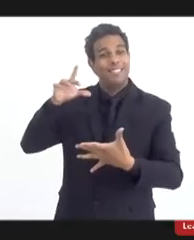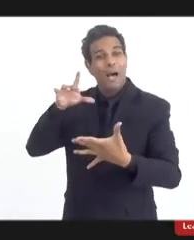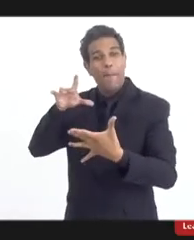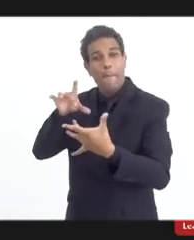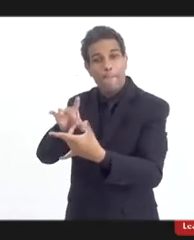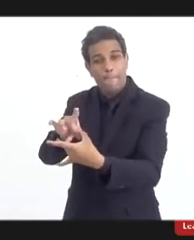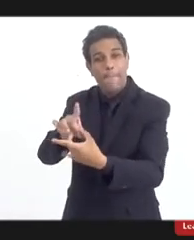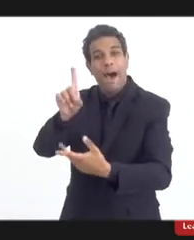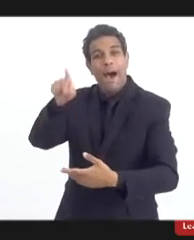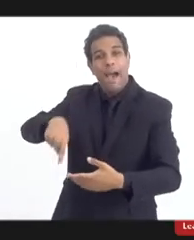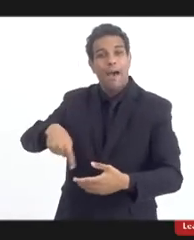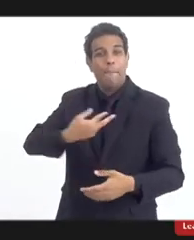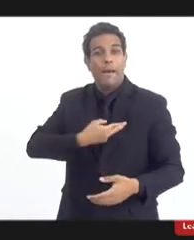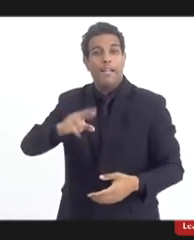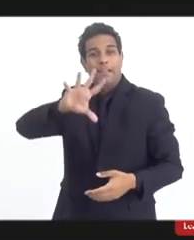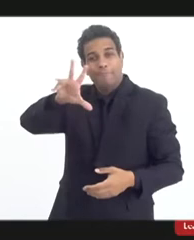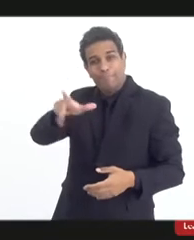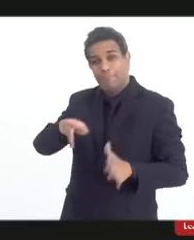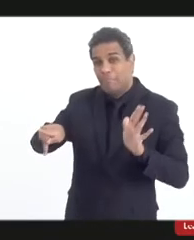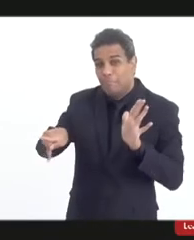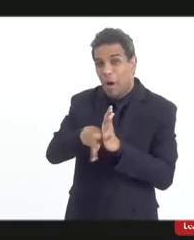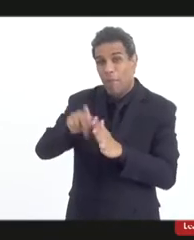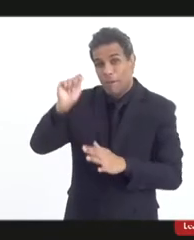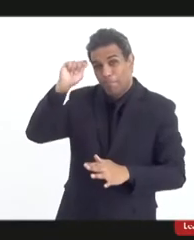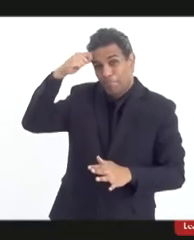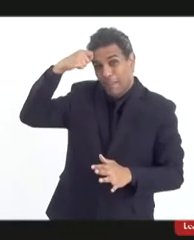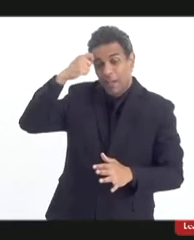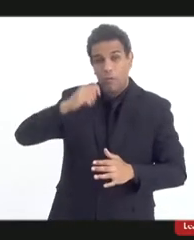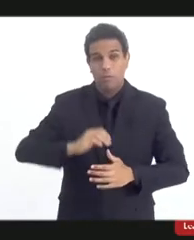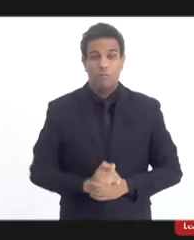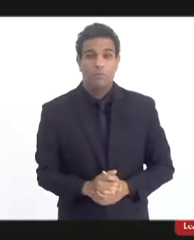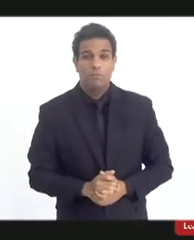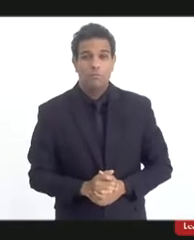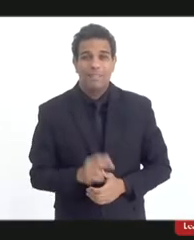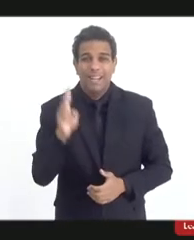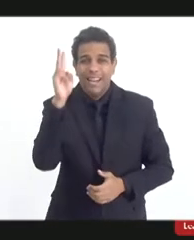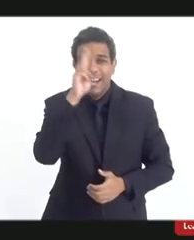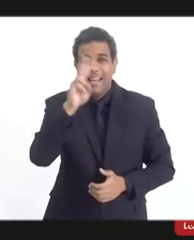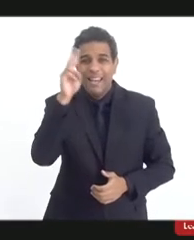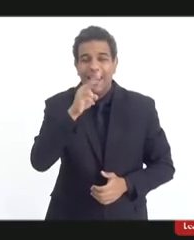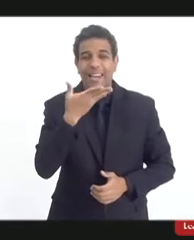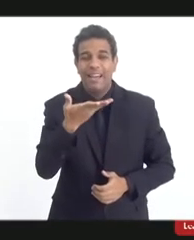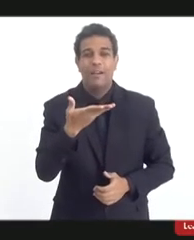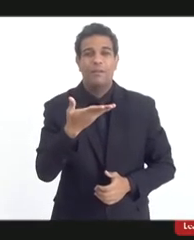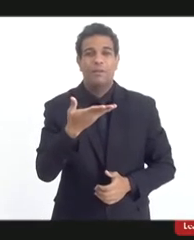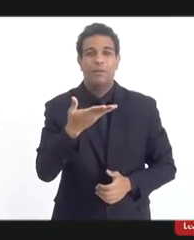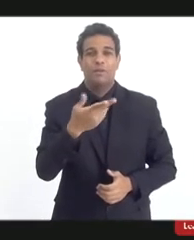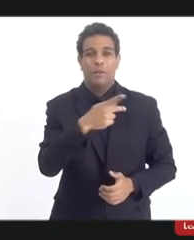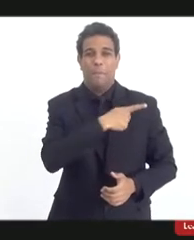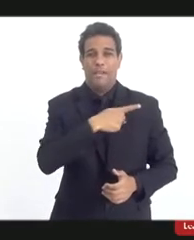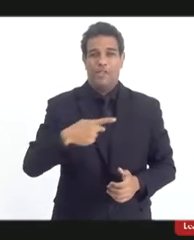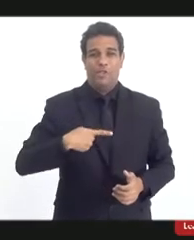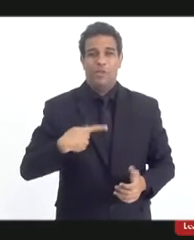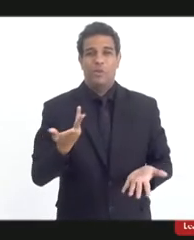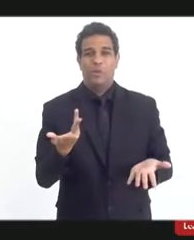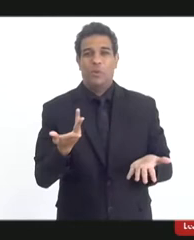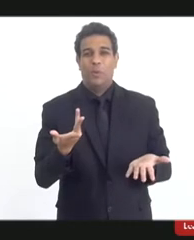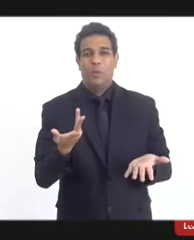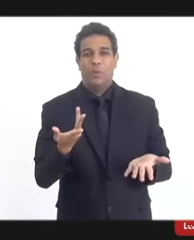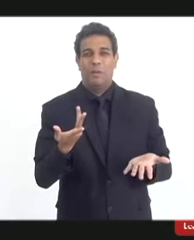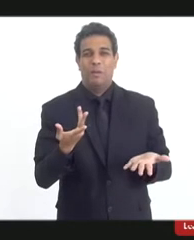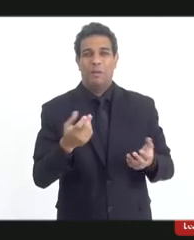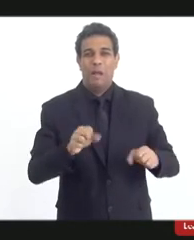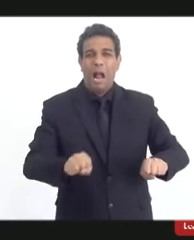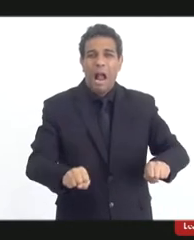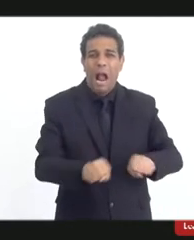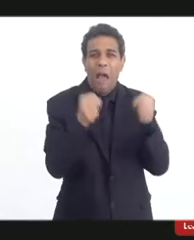associada a preto. Quando o bispo chutou a santa, lá, a imagem de Nossa Senhora